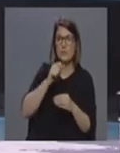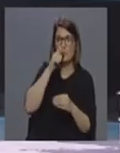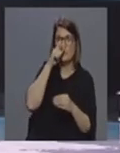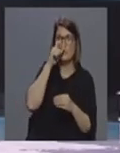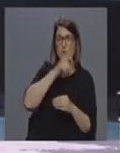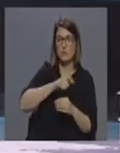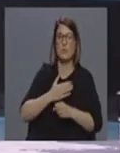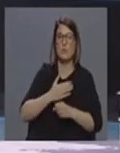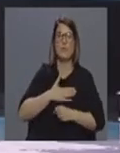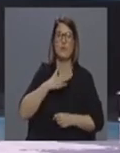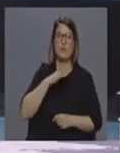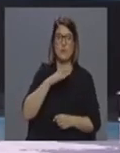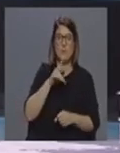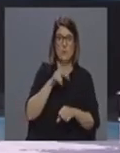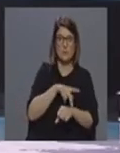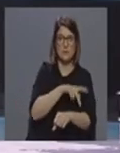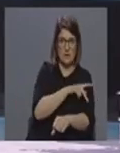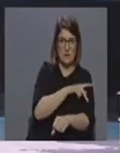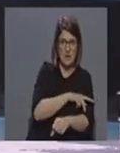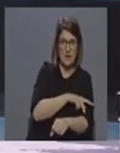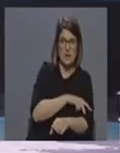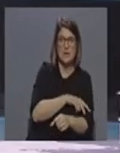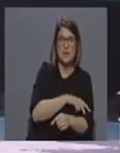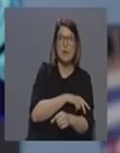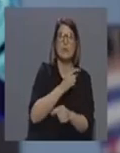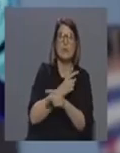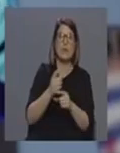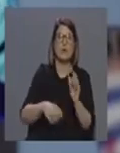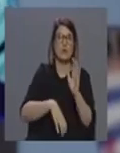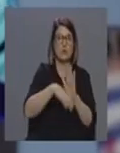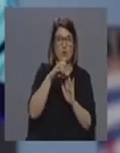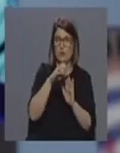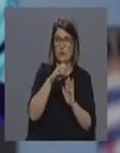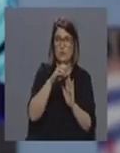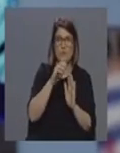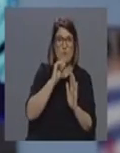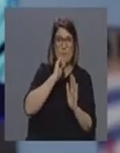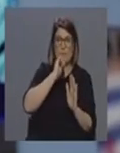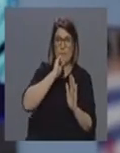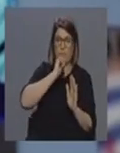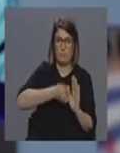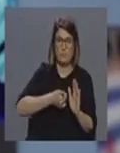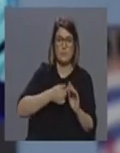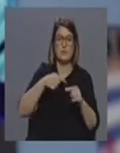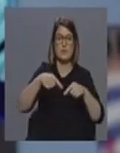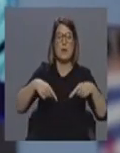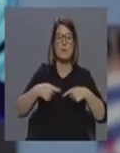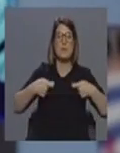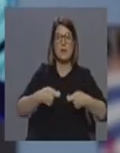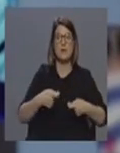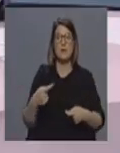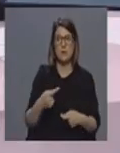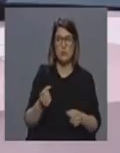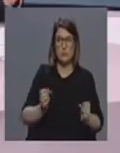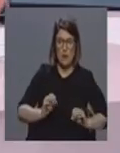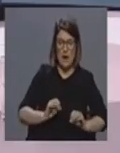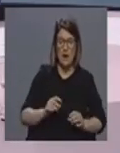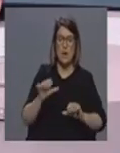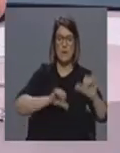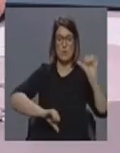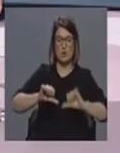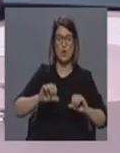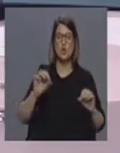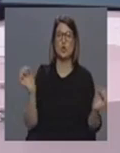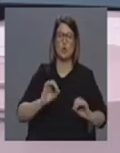profissionais de Ponta Elegada uma vez que no hospital não tem condições para dar resposta com salas de pressão negativa com laboratório e